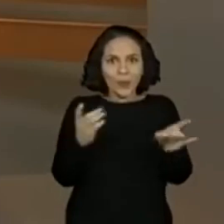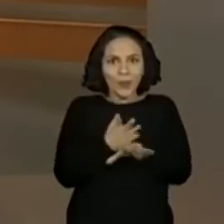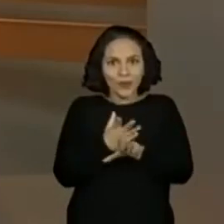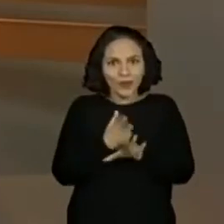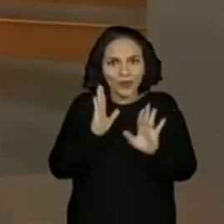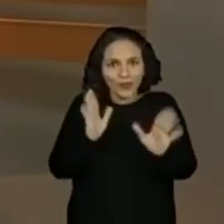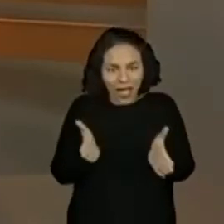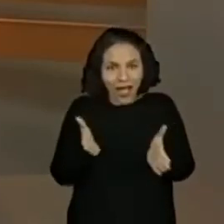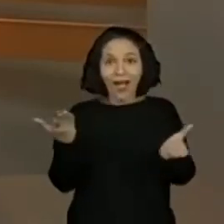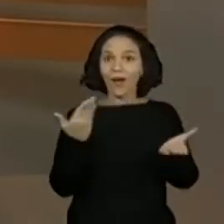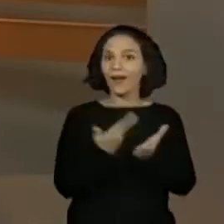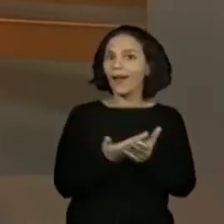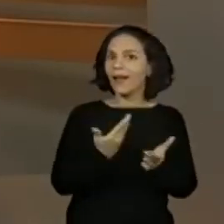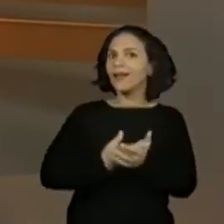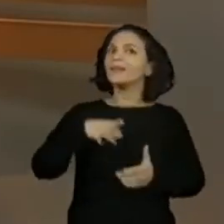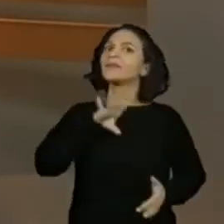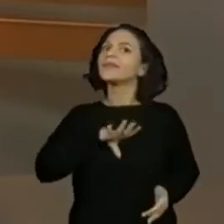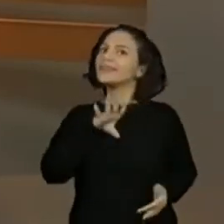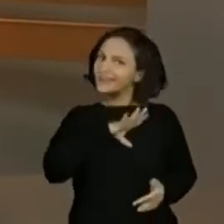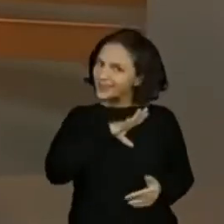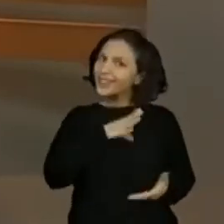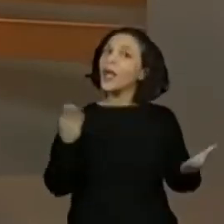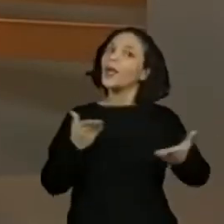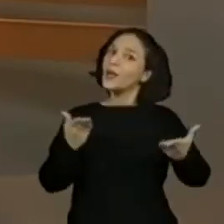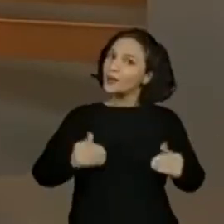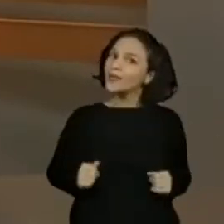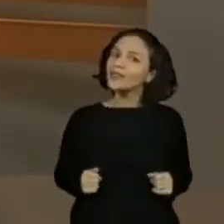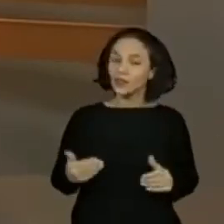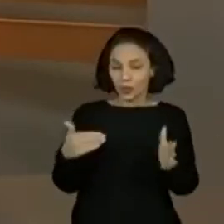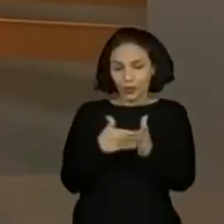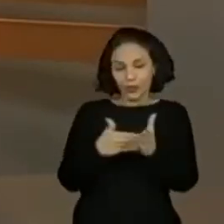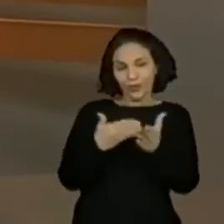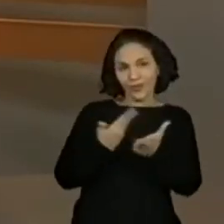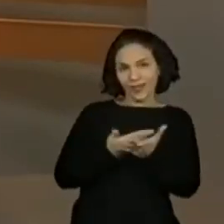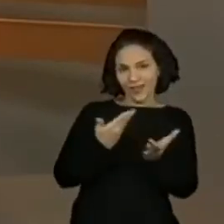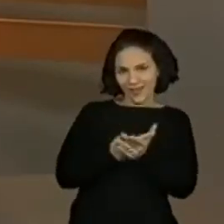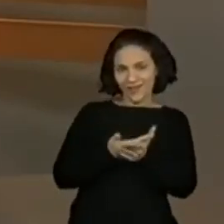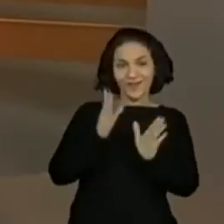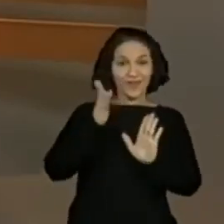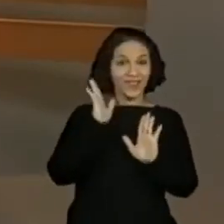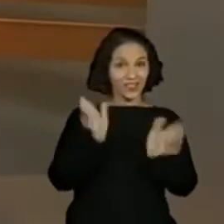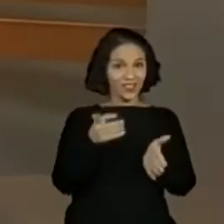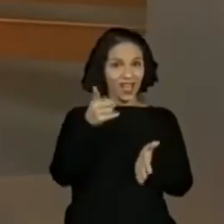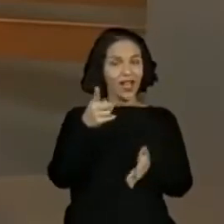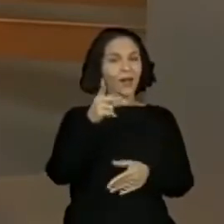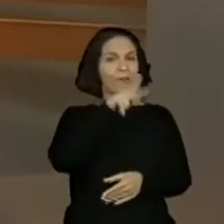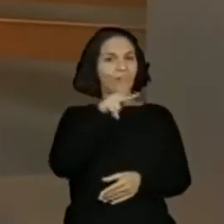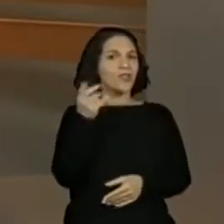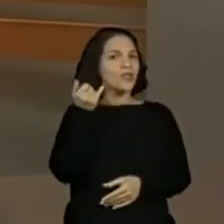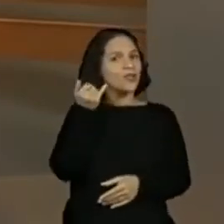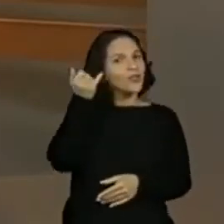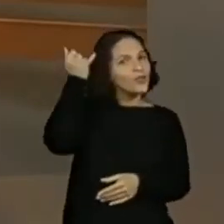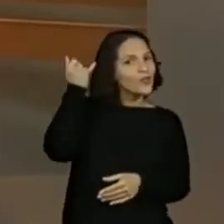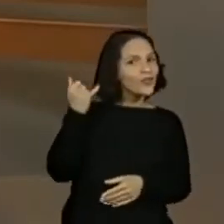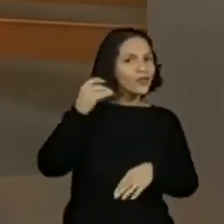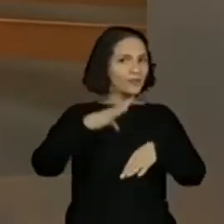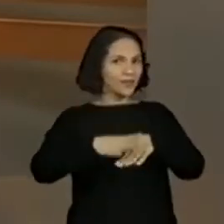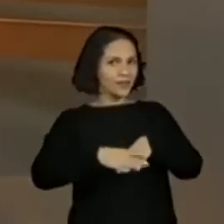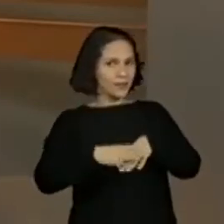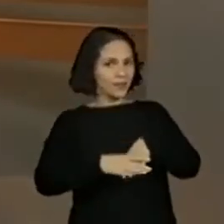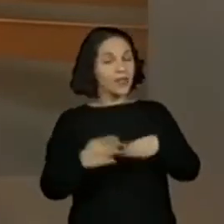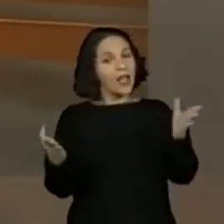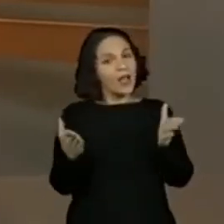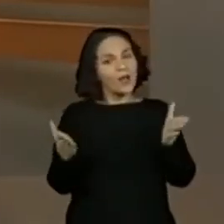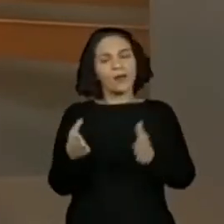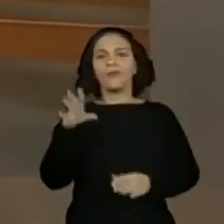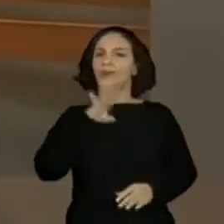aula de língua portuguesa? É o que nós vamos fazer agora, nessa última aula. Vocês tiveram aula aí com a professora Ju, né? Matemática. E agora,